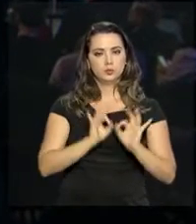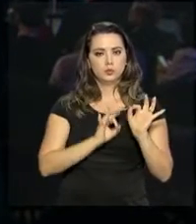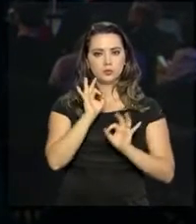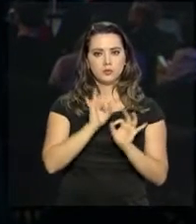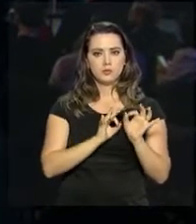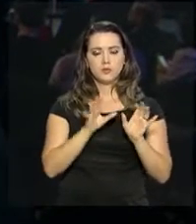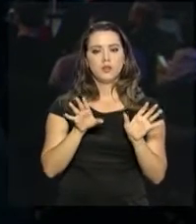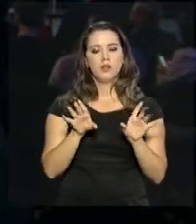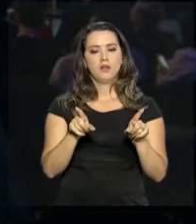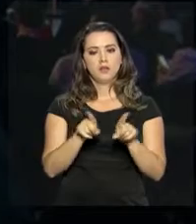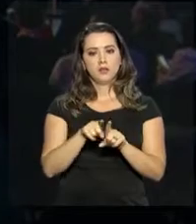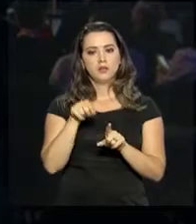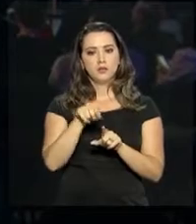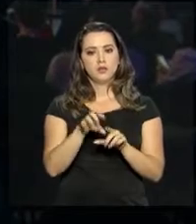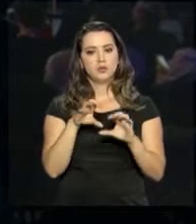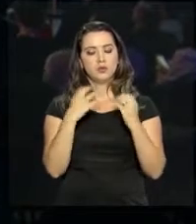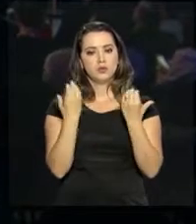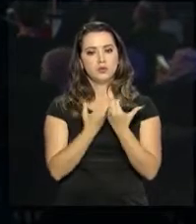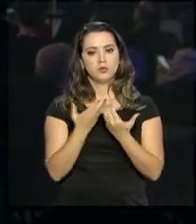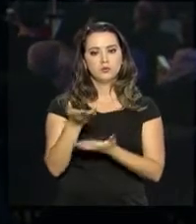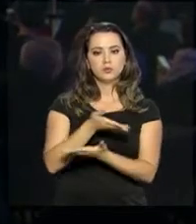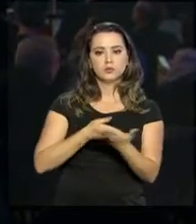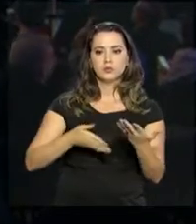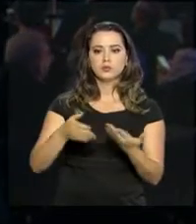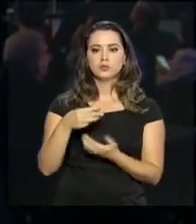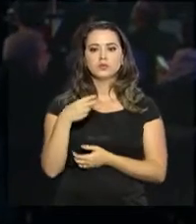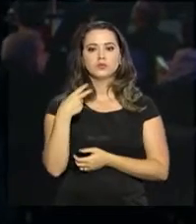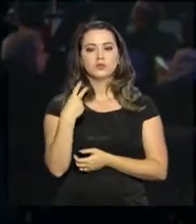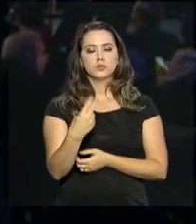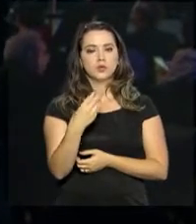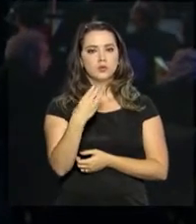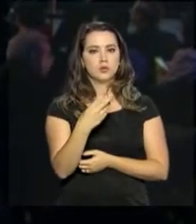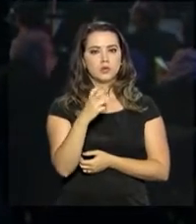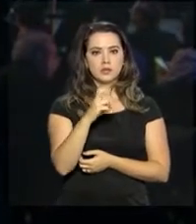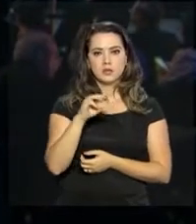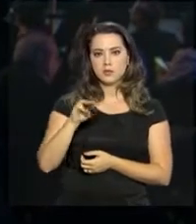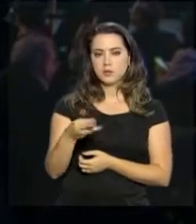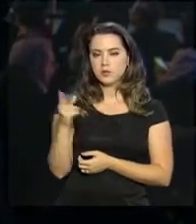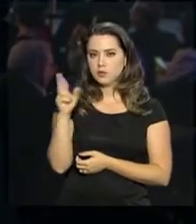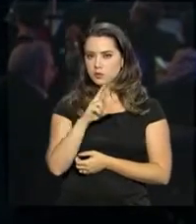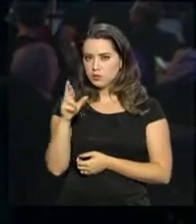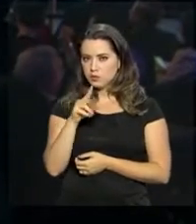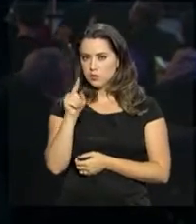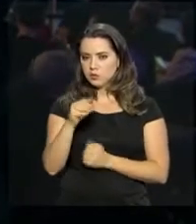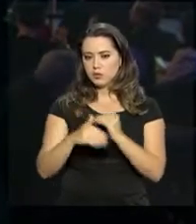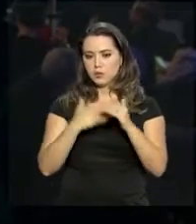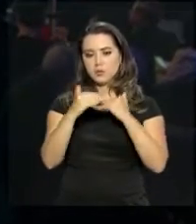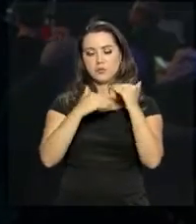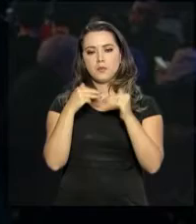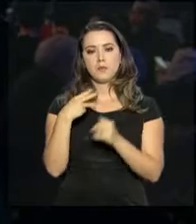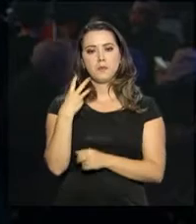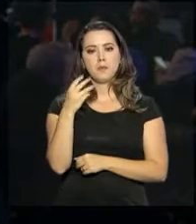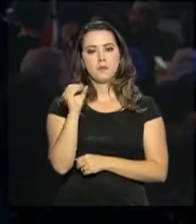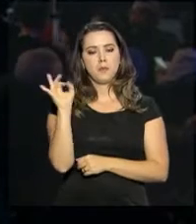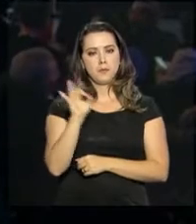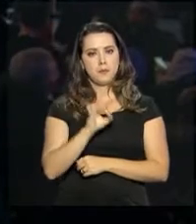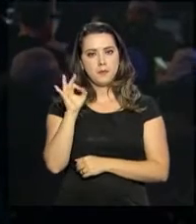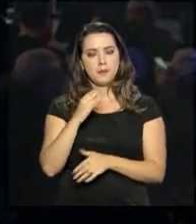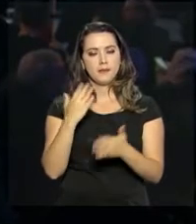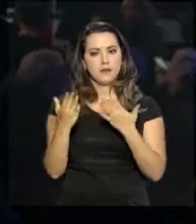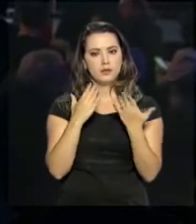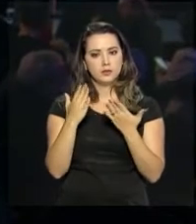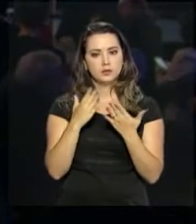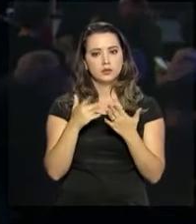é que o Congresso aqui movimente cerca de 235 milhões de reais, um aumento de 30% em